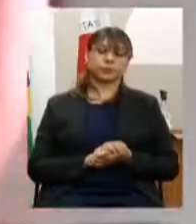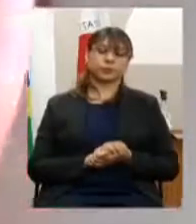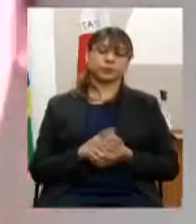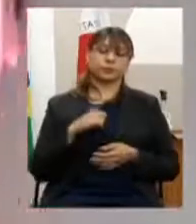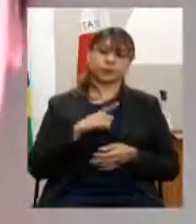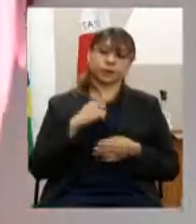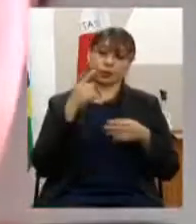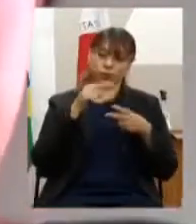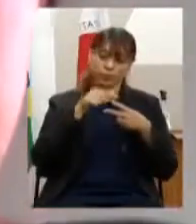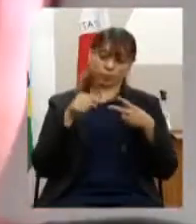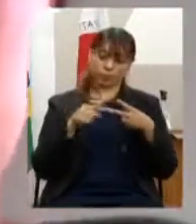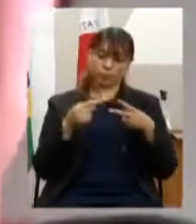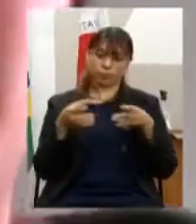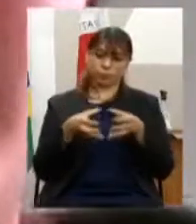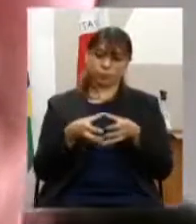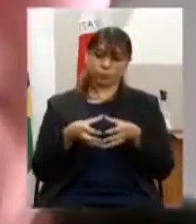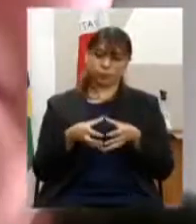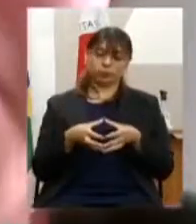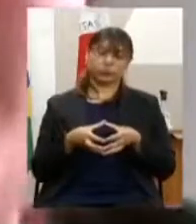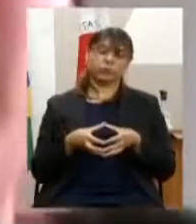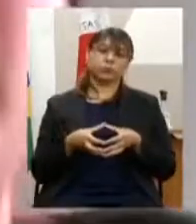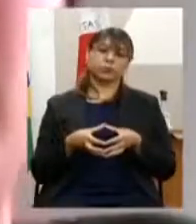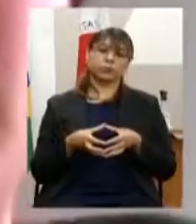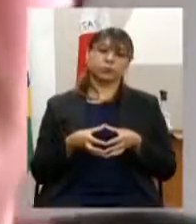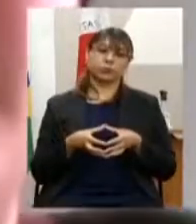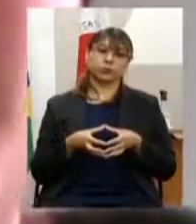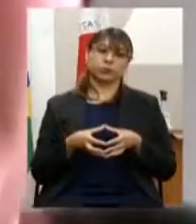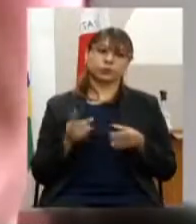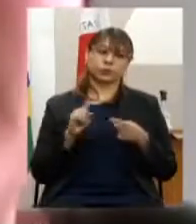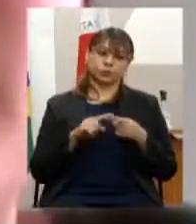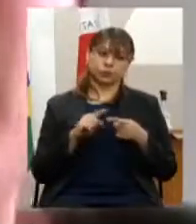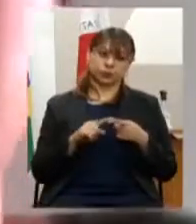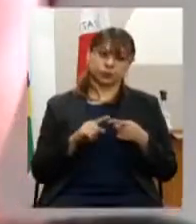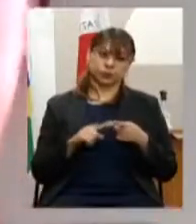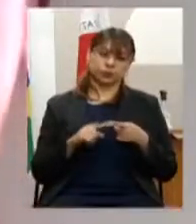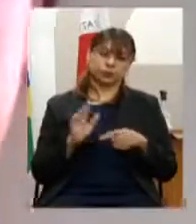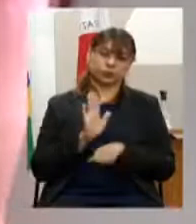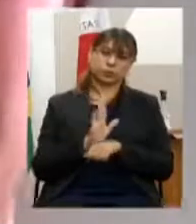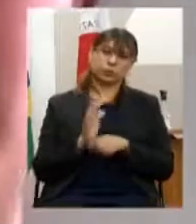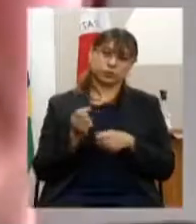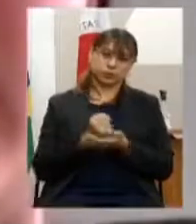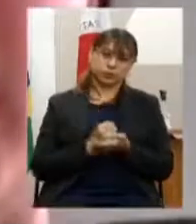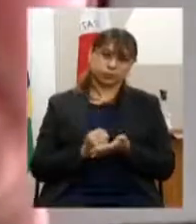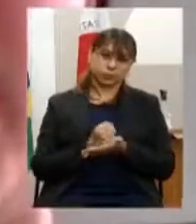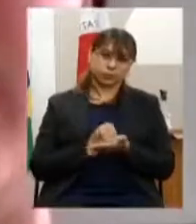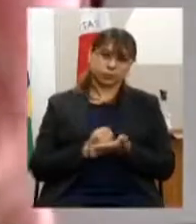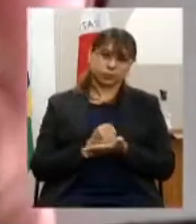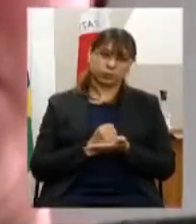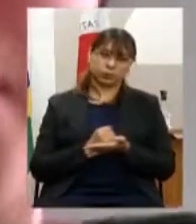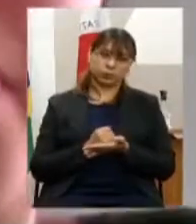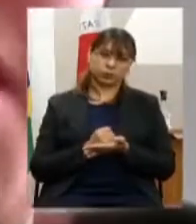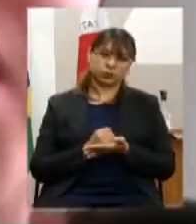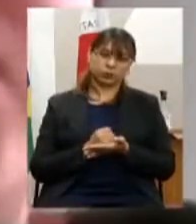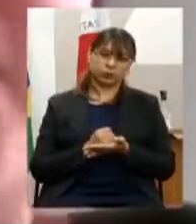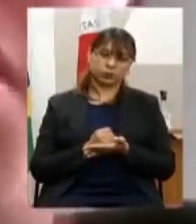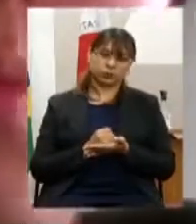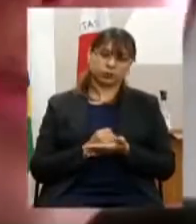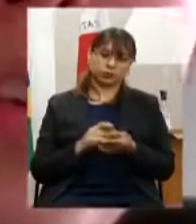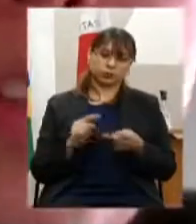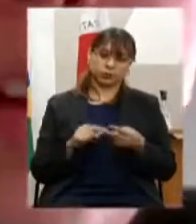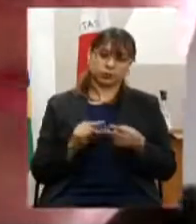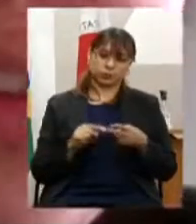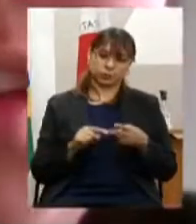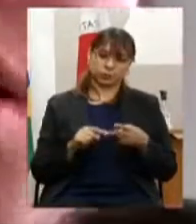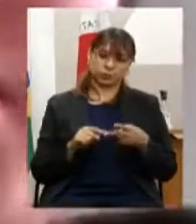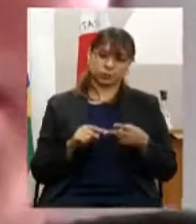subgrupos primeiro subgrupo assistência farmacêutica atenção secundária e terciária saúde subgrupo 2